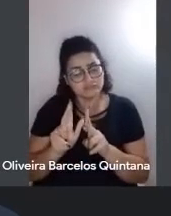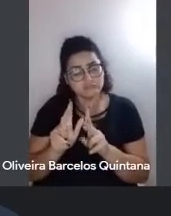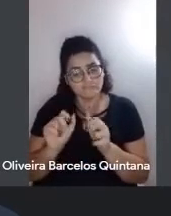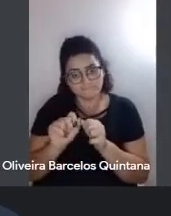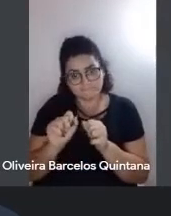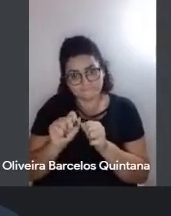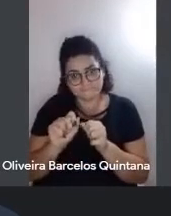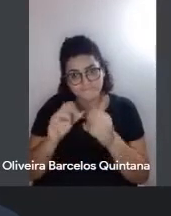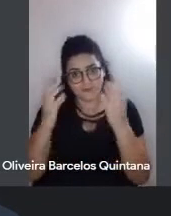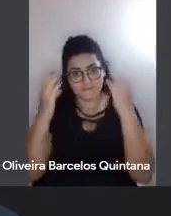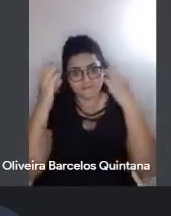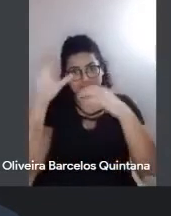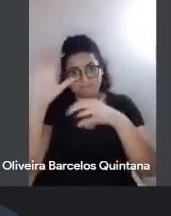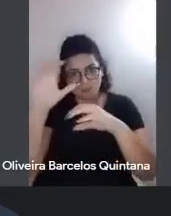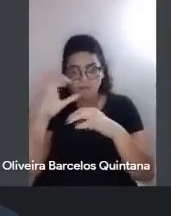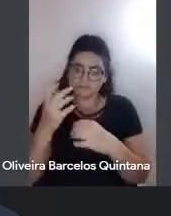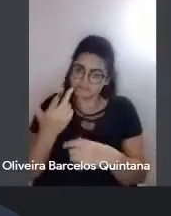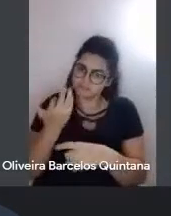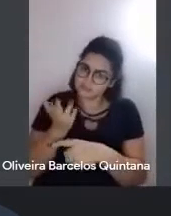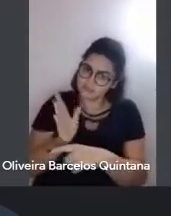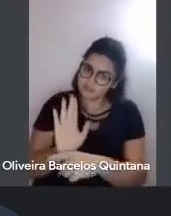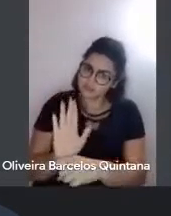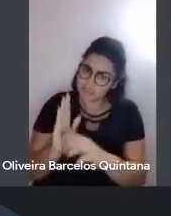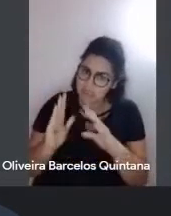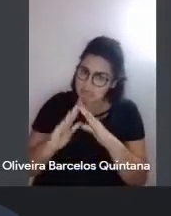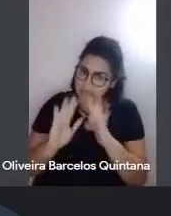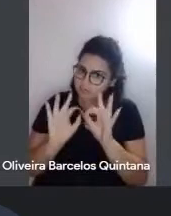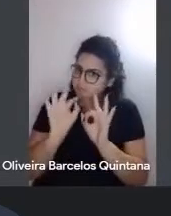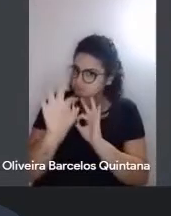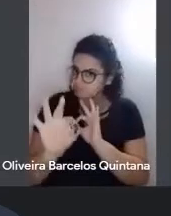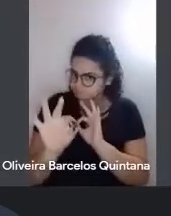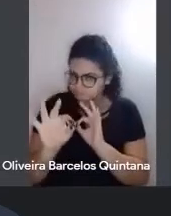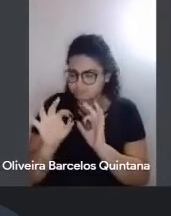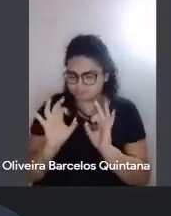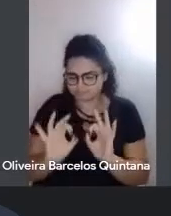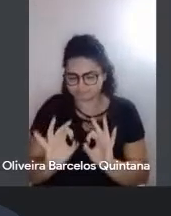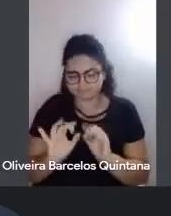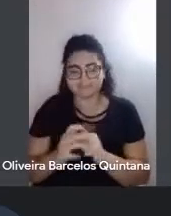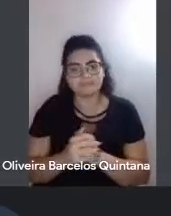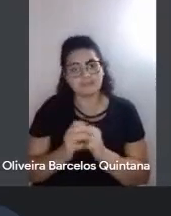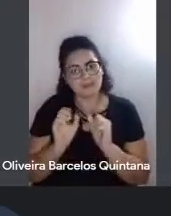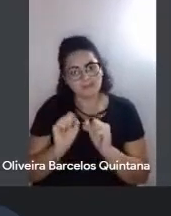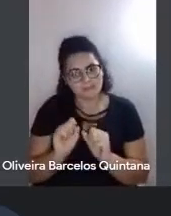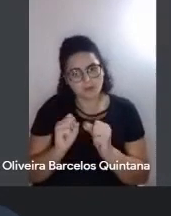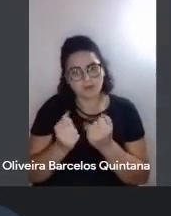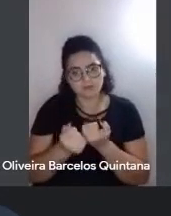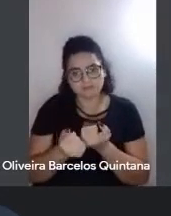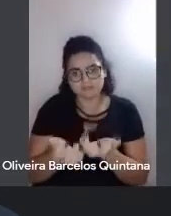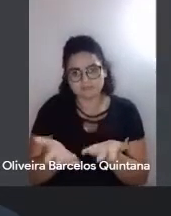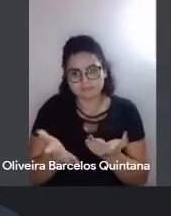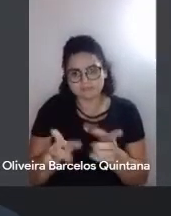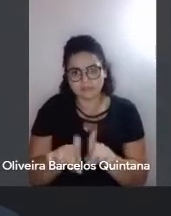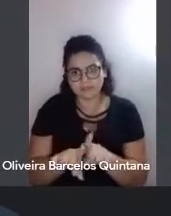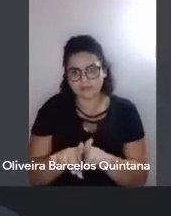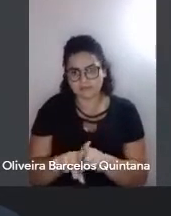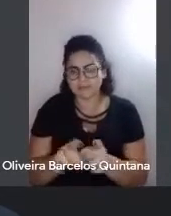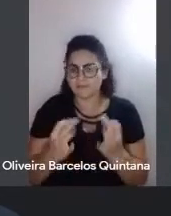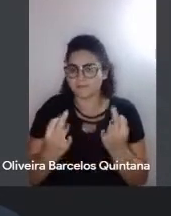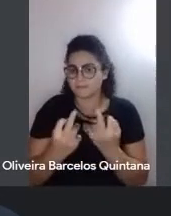e a gente ajudando de casa mesmo, né? Então, a gente pode passar isso também. Perfeito.